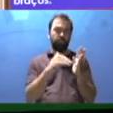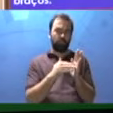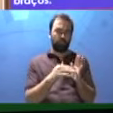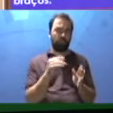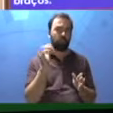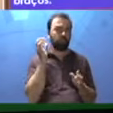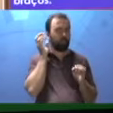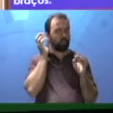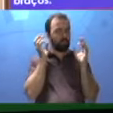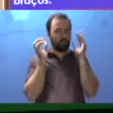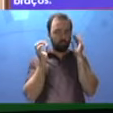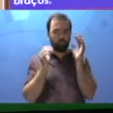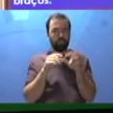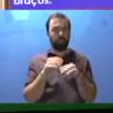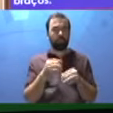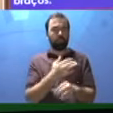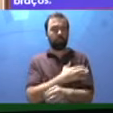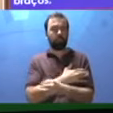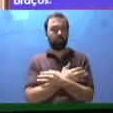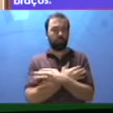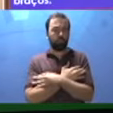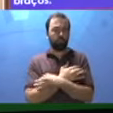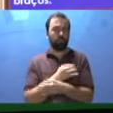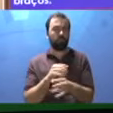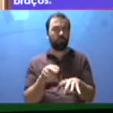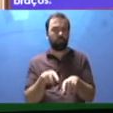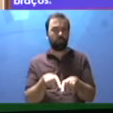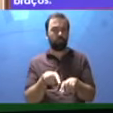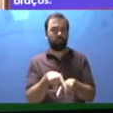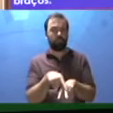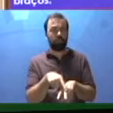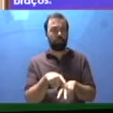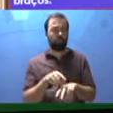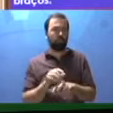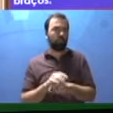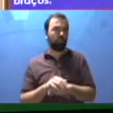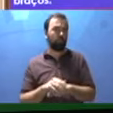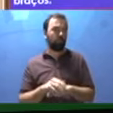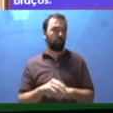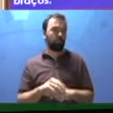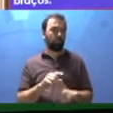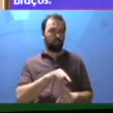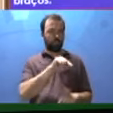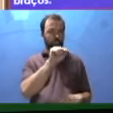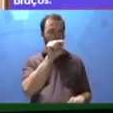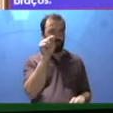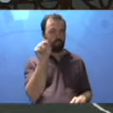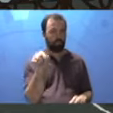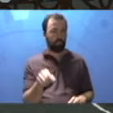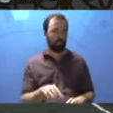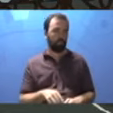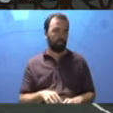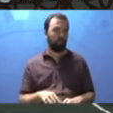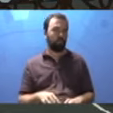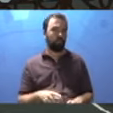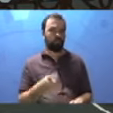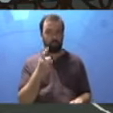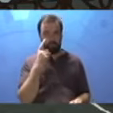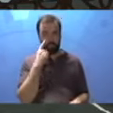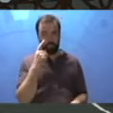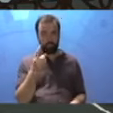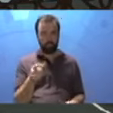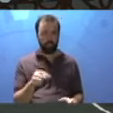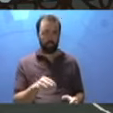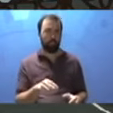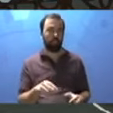de adornos de pernas e braços. Fez o seu? Pronto. Viu como a